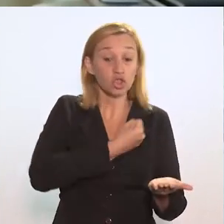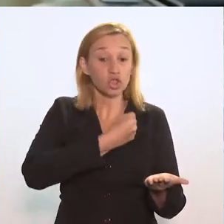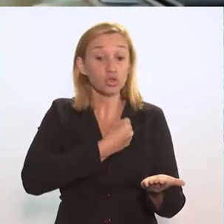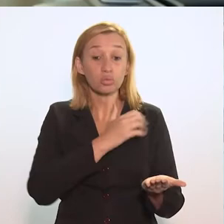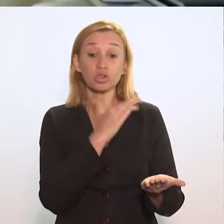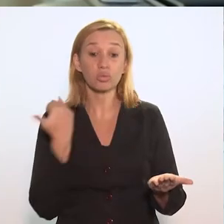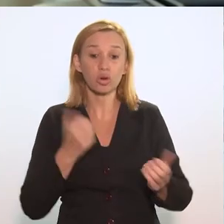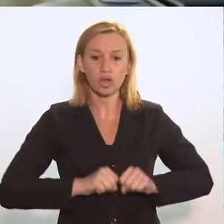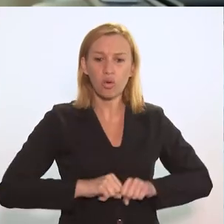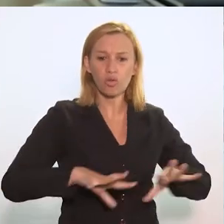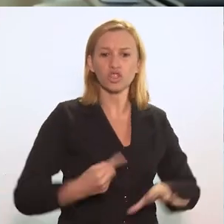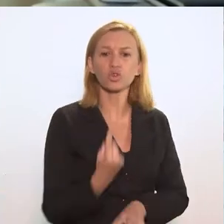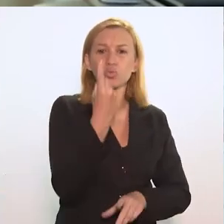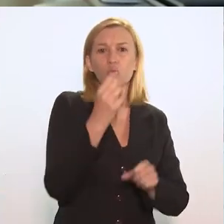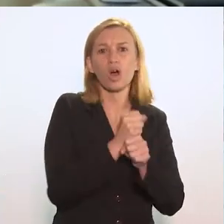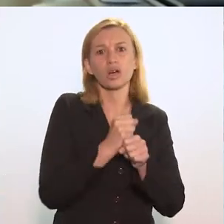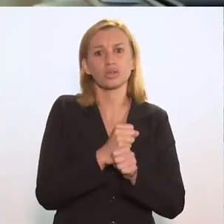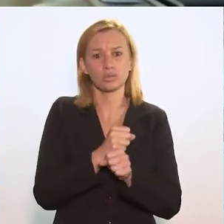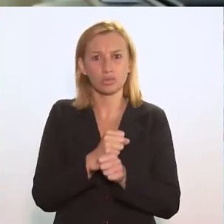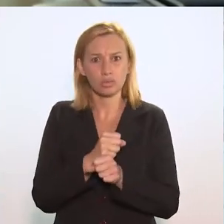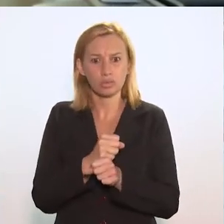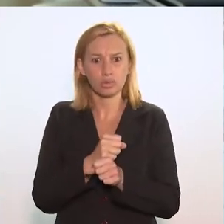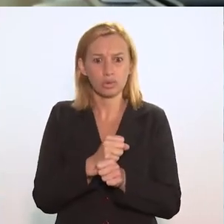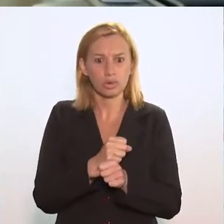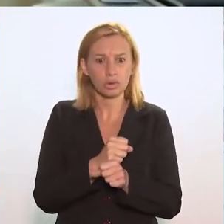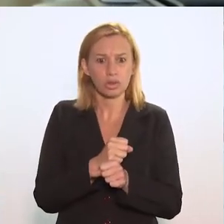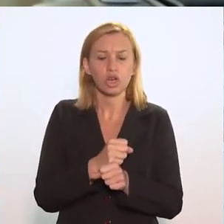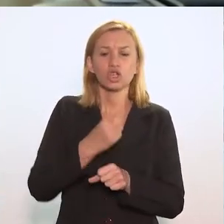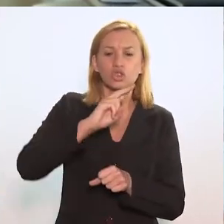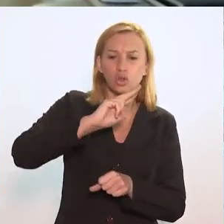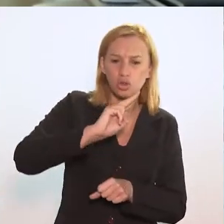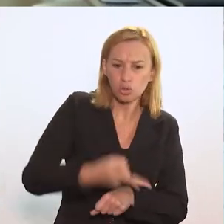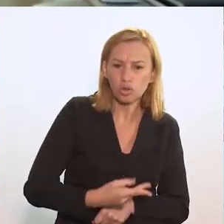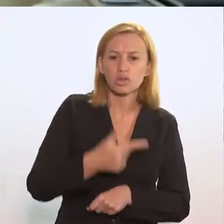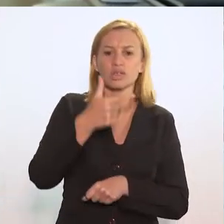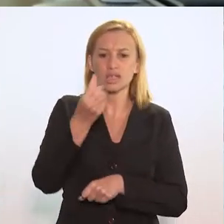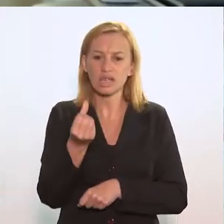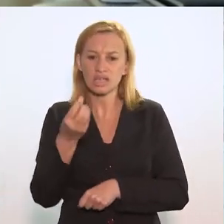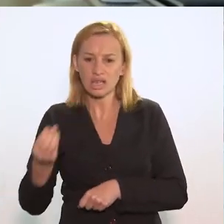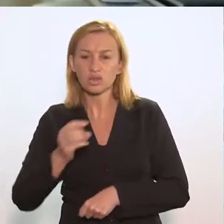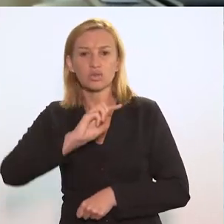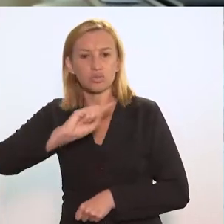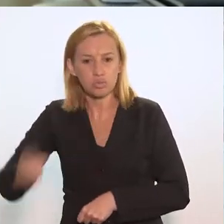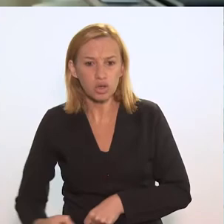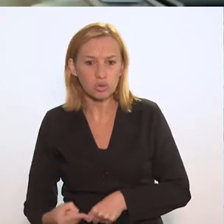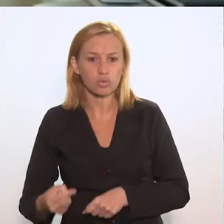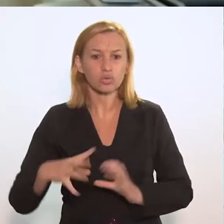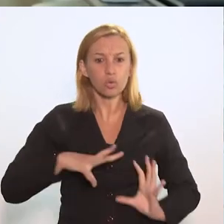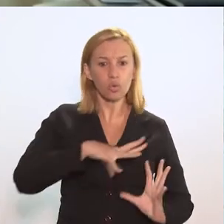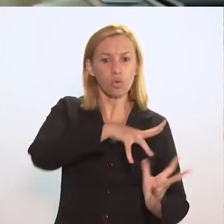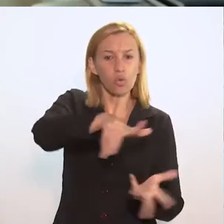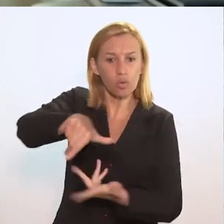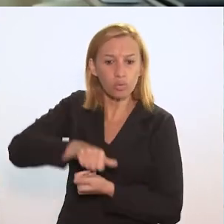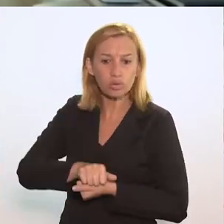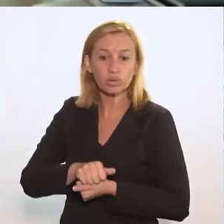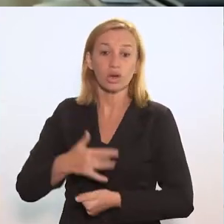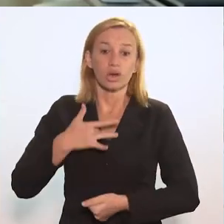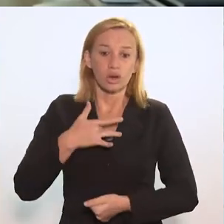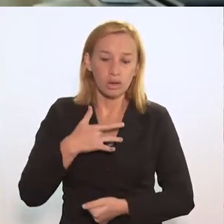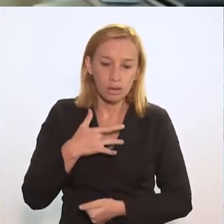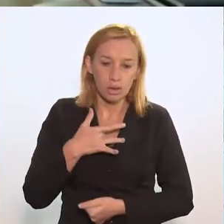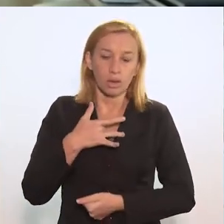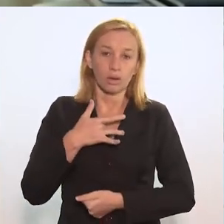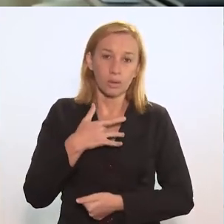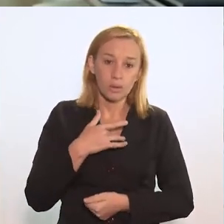registro do número de mortes da Covid em um ano. Tinha sido em torno de 2 milhões e 600 mil do mundo.